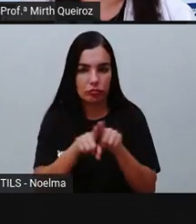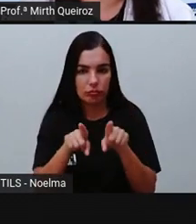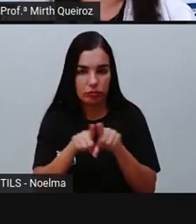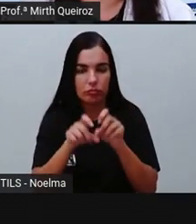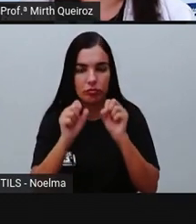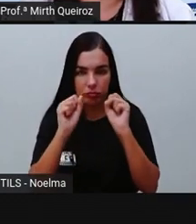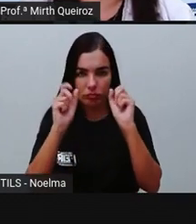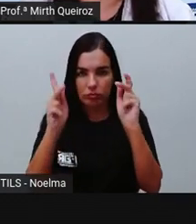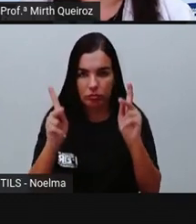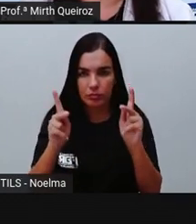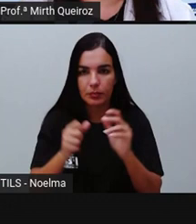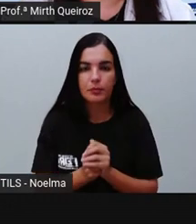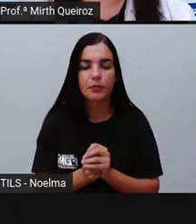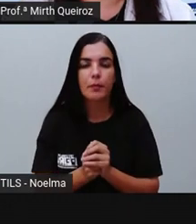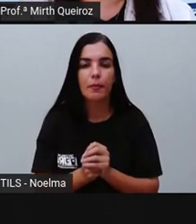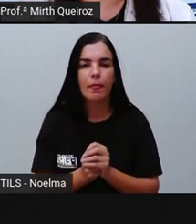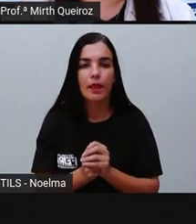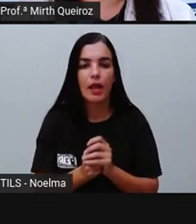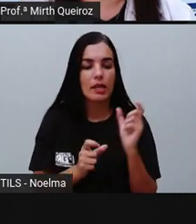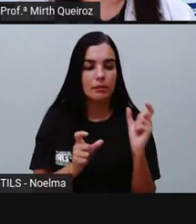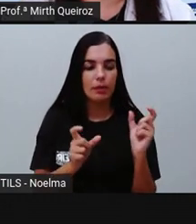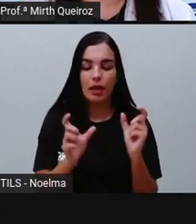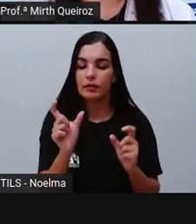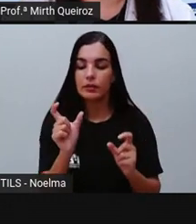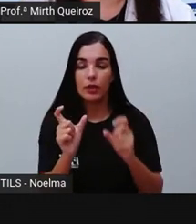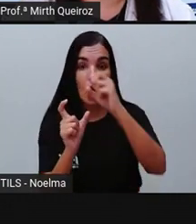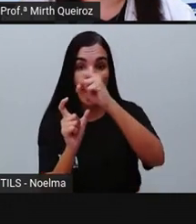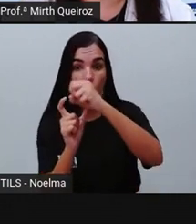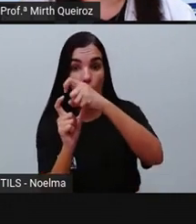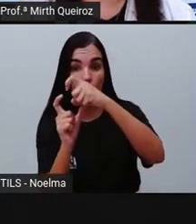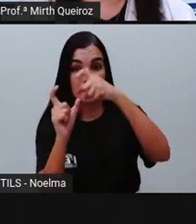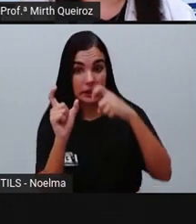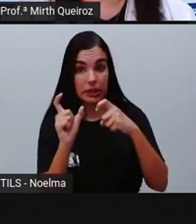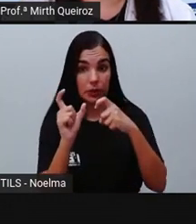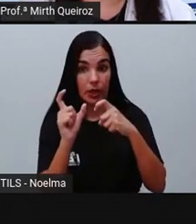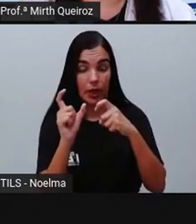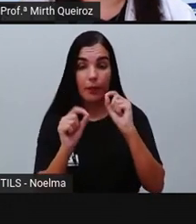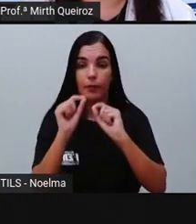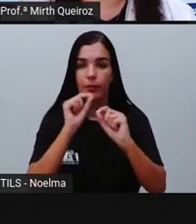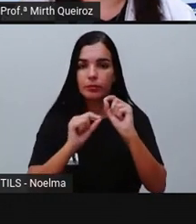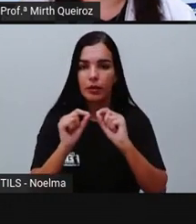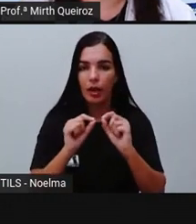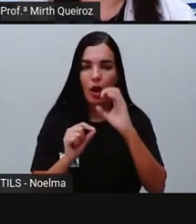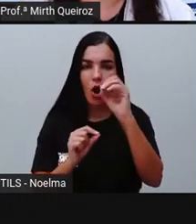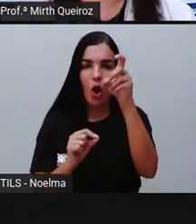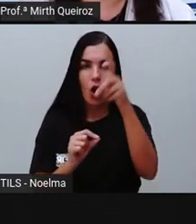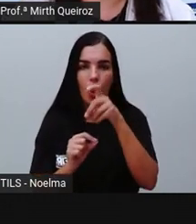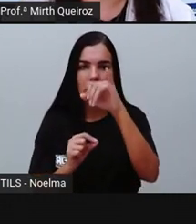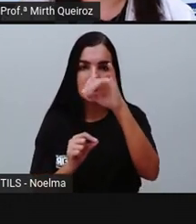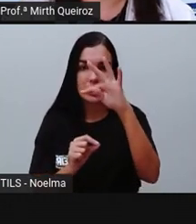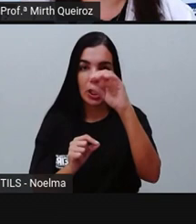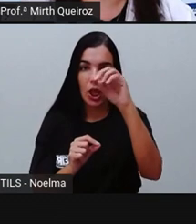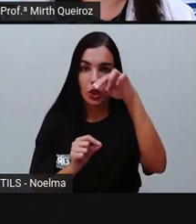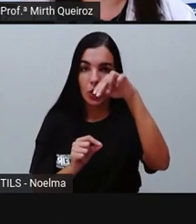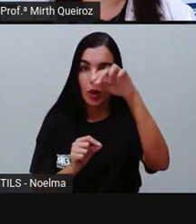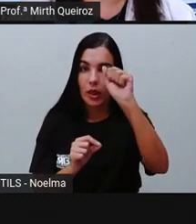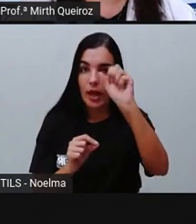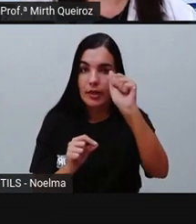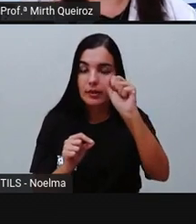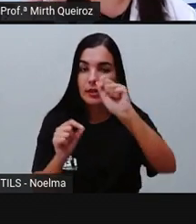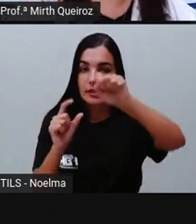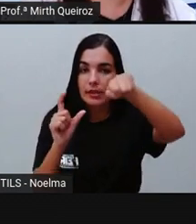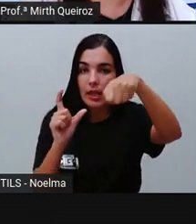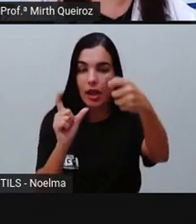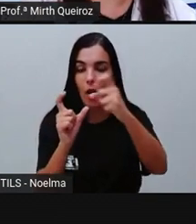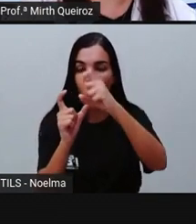dita com maior intensidade. As oxítonas, elas são aquelas palavras em que a palavra,